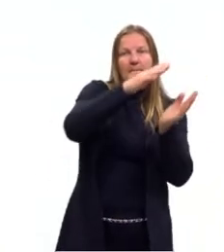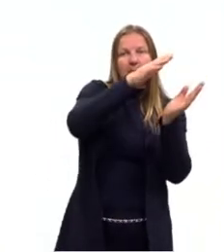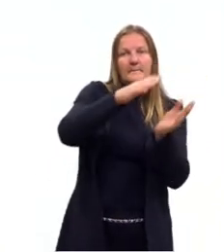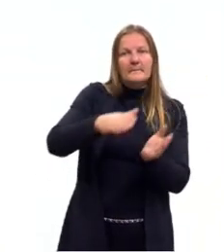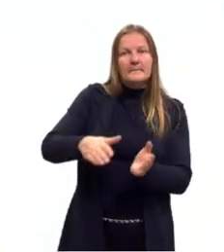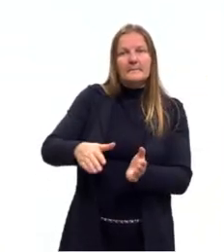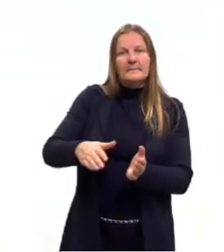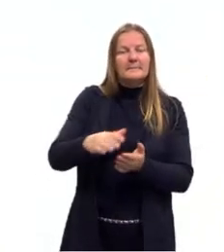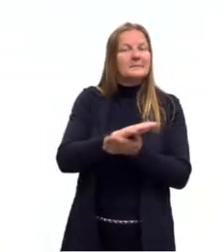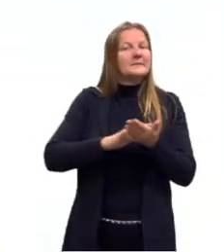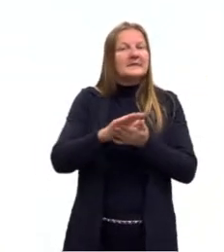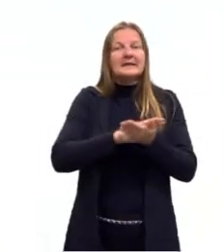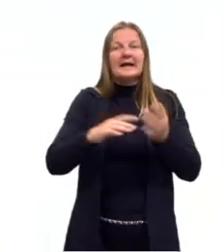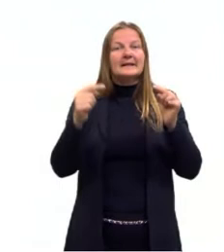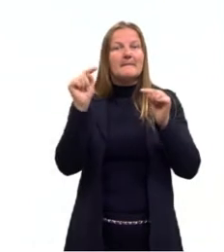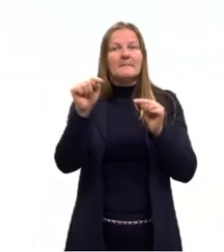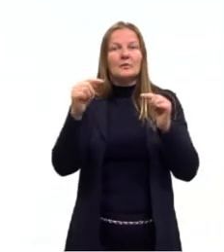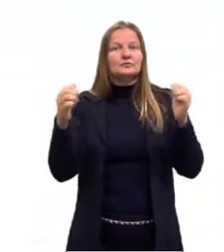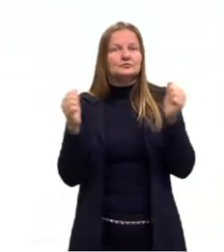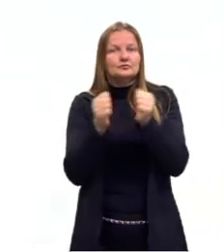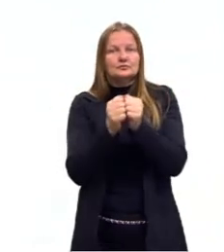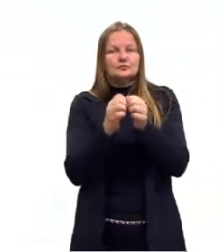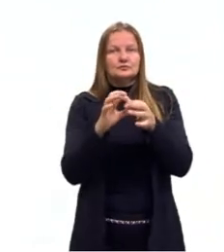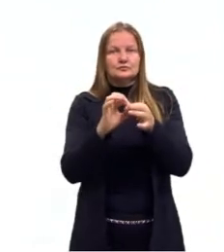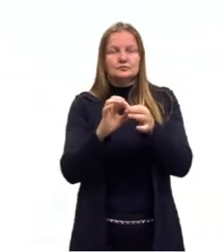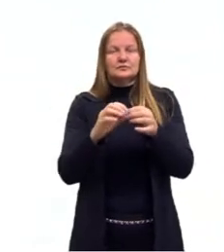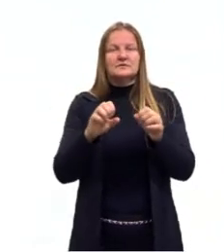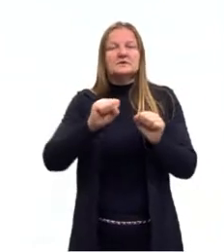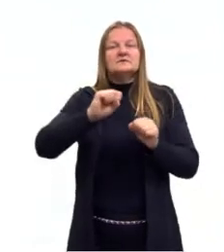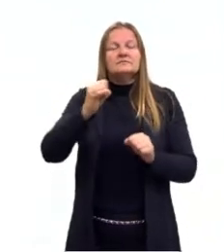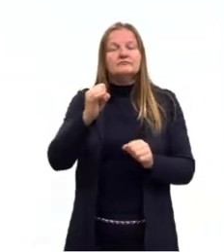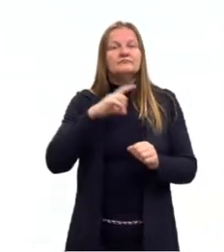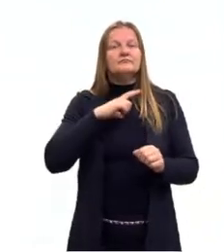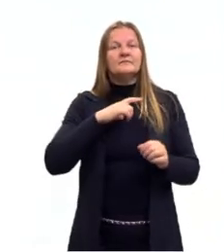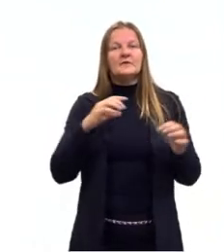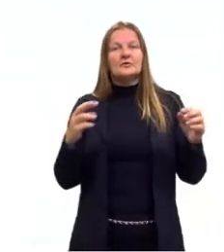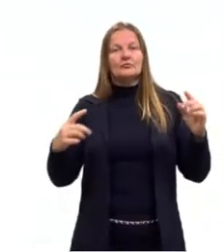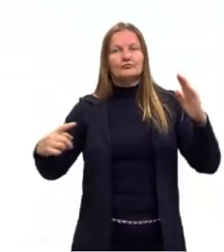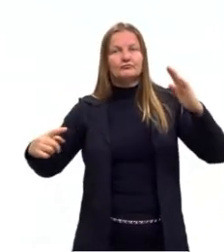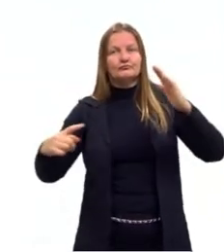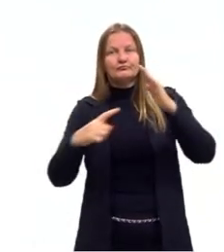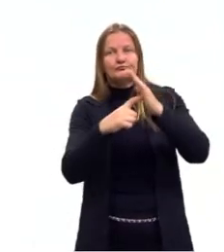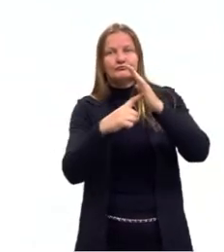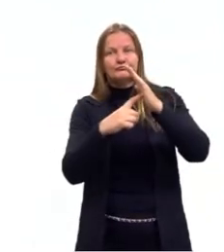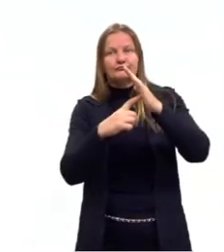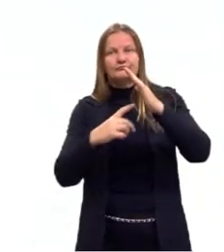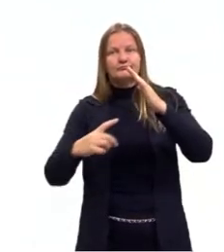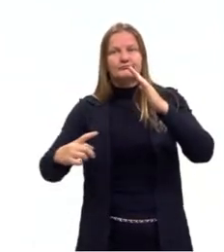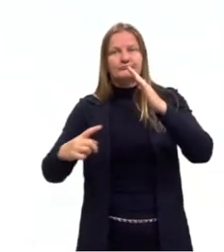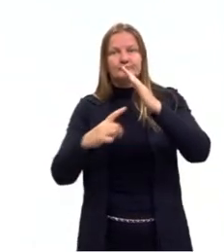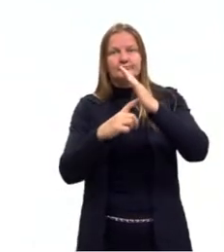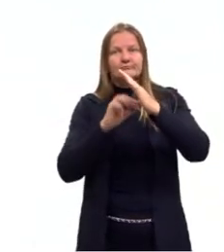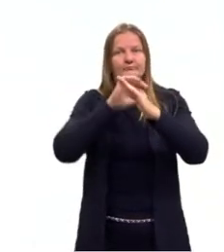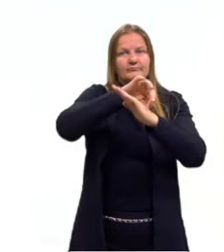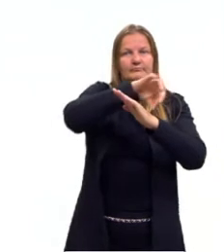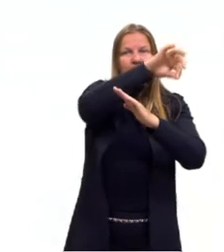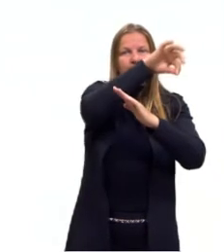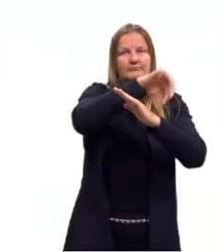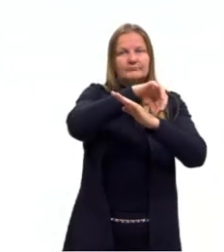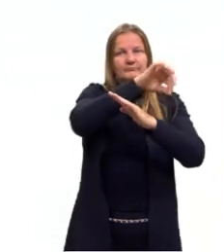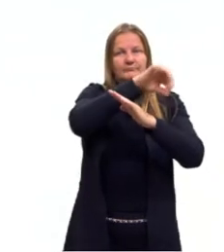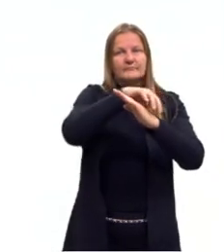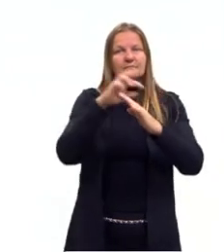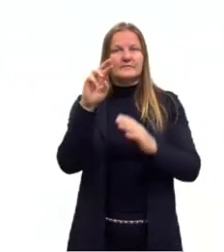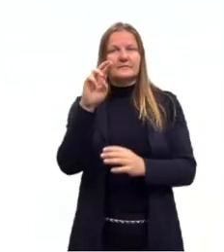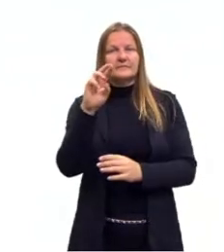nenhum ponto em comum. Quando eles se interceptam ou eles se cruzam de alguma forma, eles são